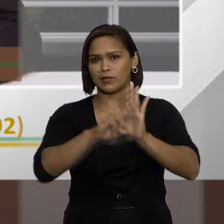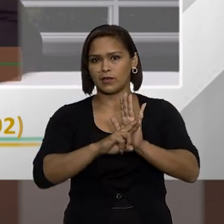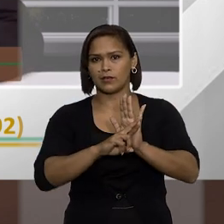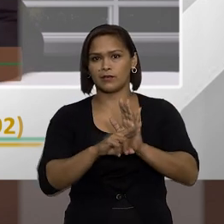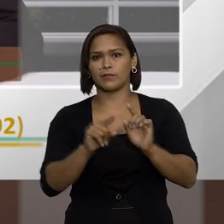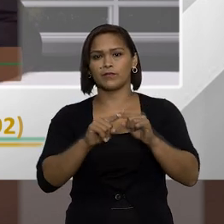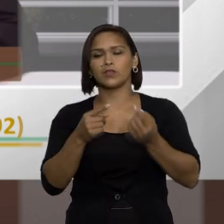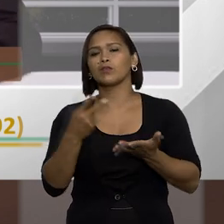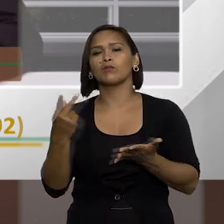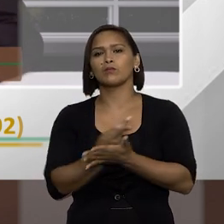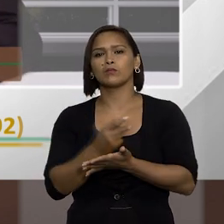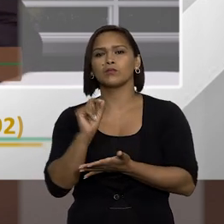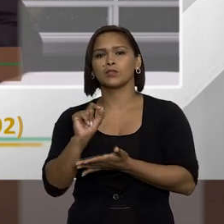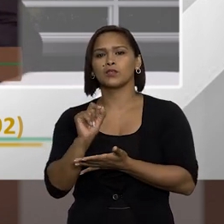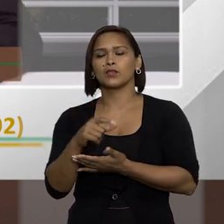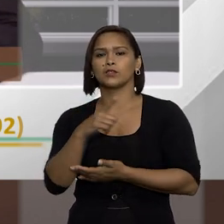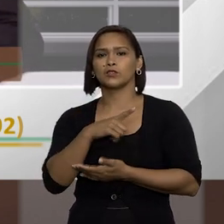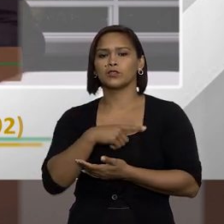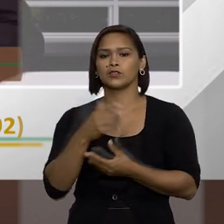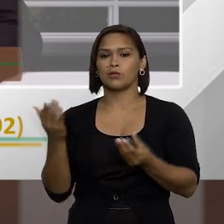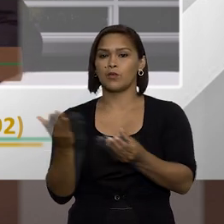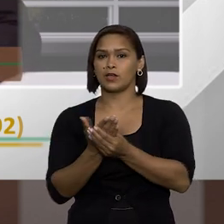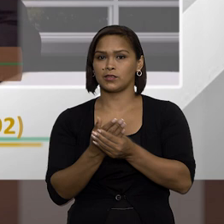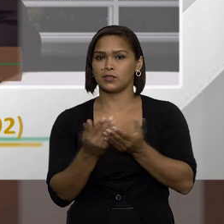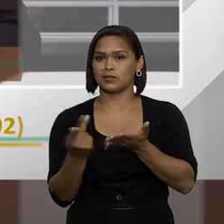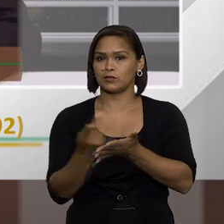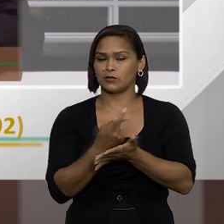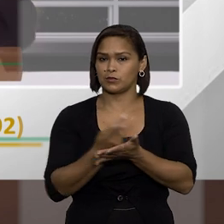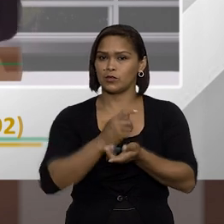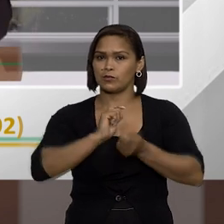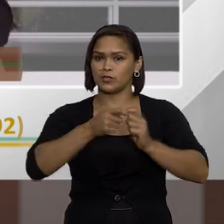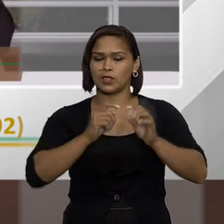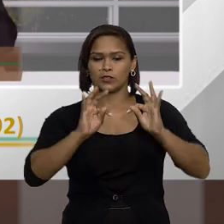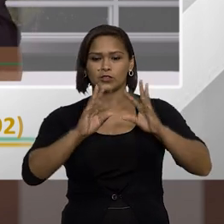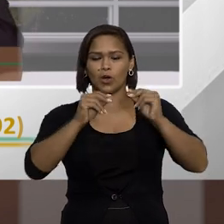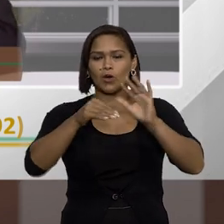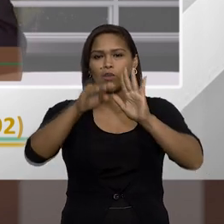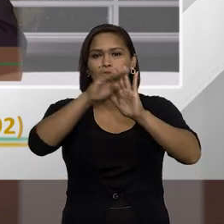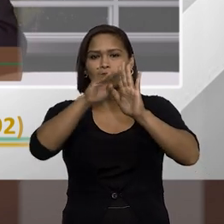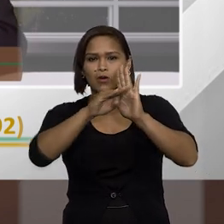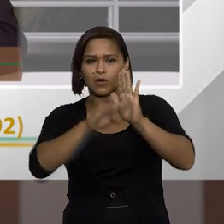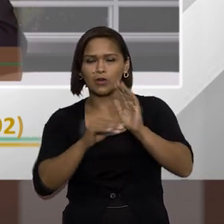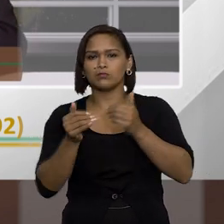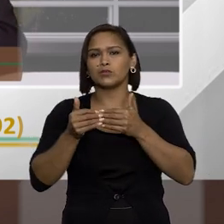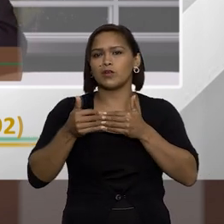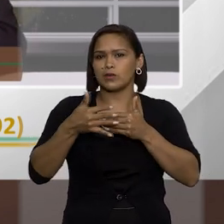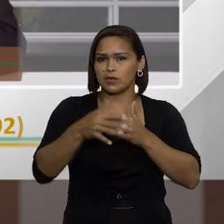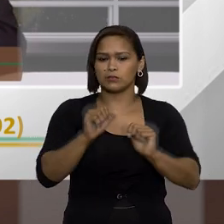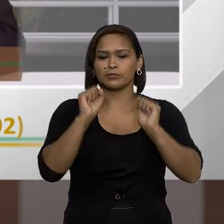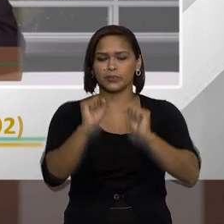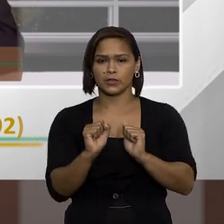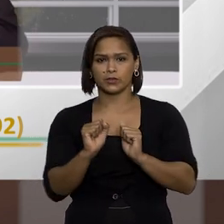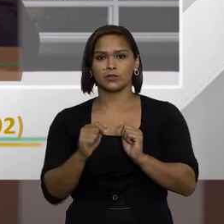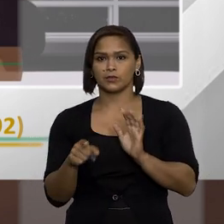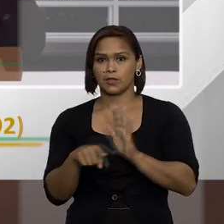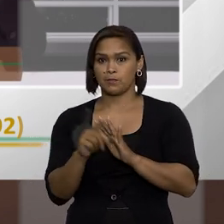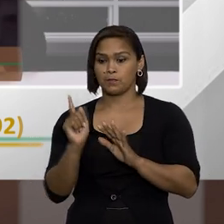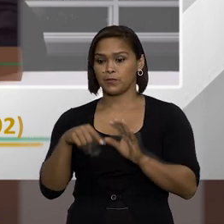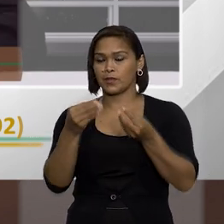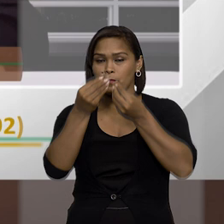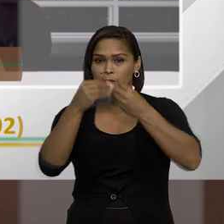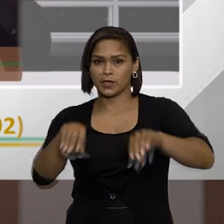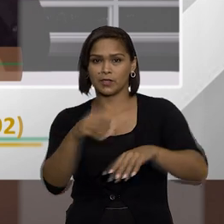então como funciona nós temos a ação de improbidade que tem todas aquelas consequências que a gente pontuou antes